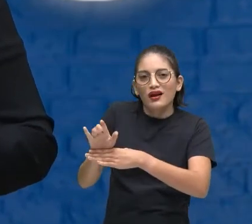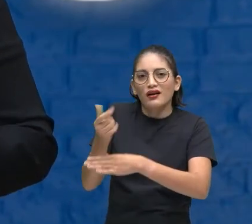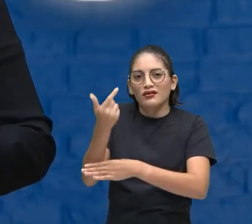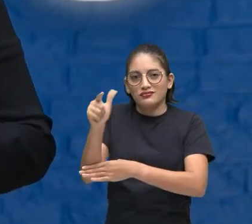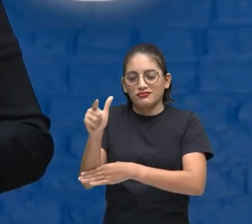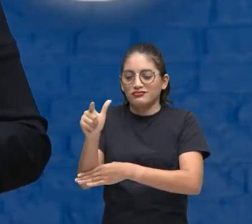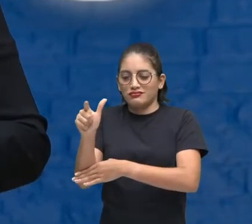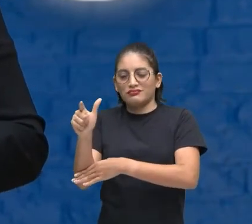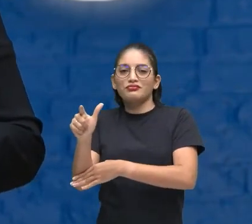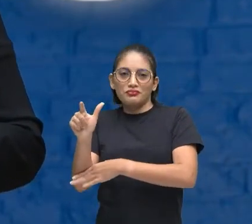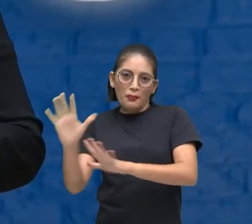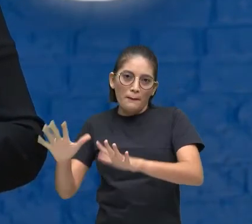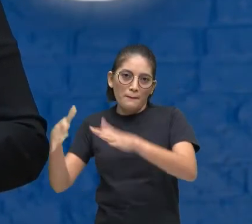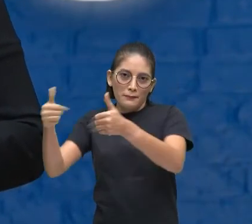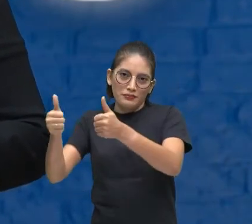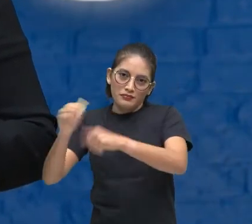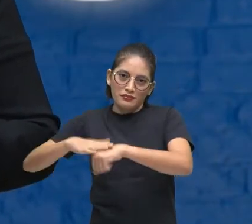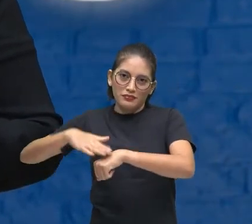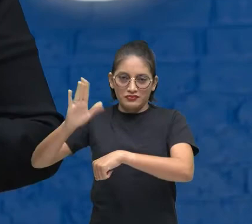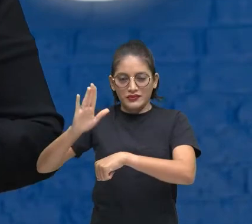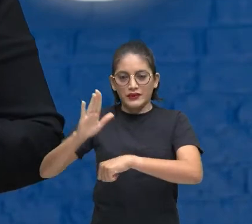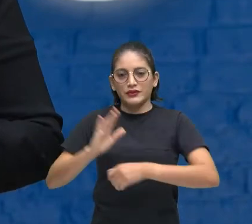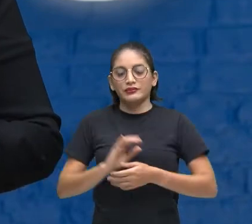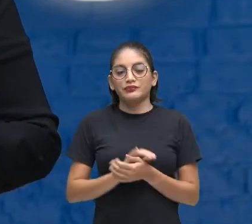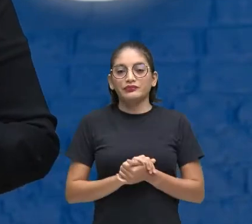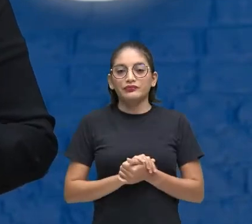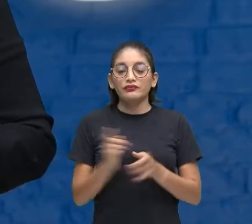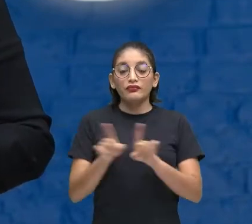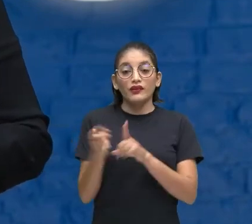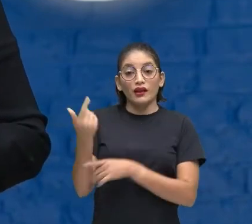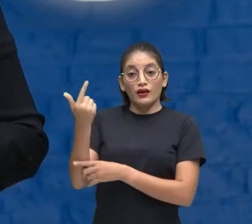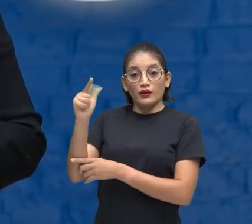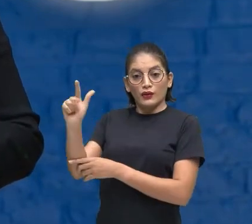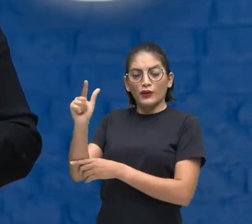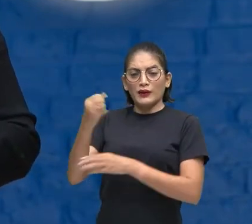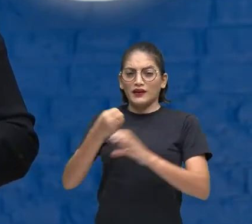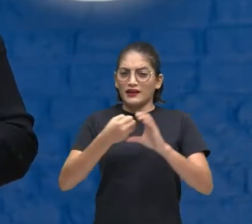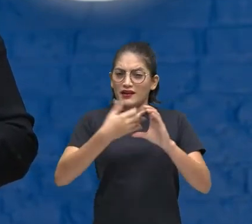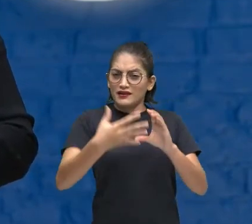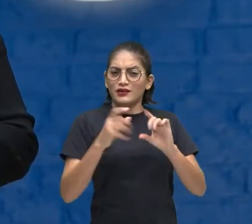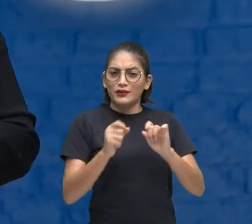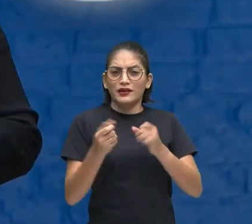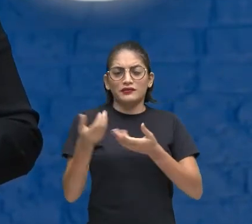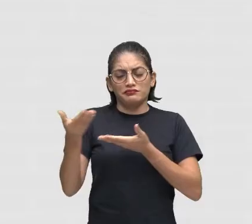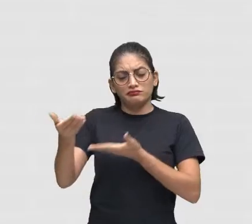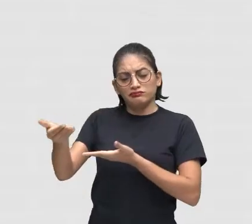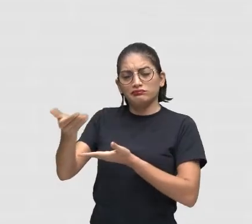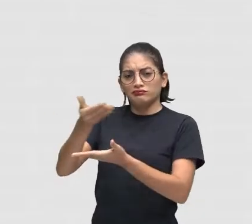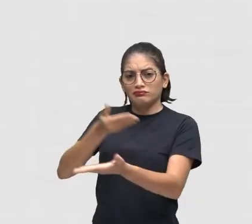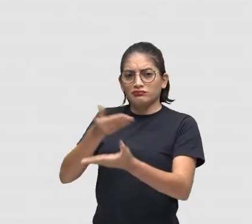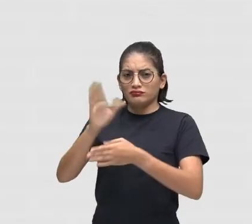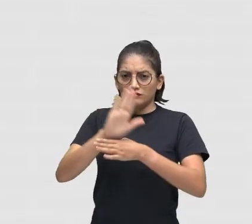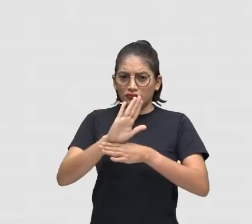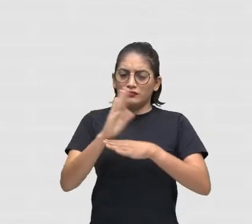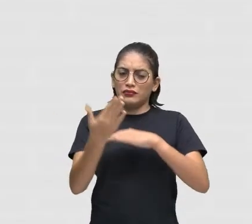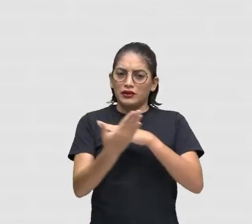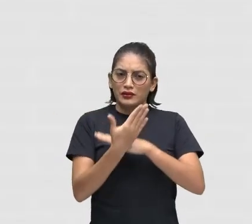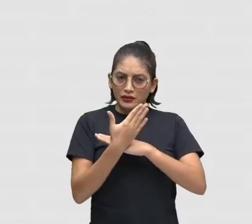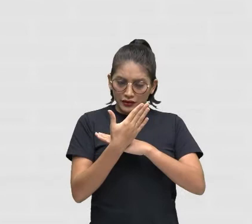Comum Nós temos Também Um outro Aspecto Que a cooperação Traz Para a nossa